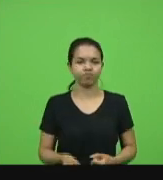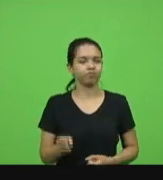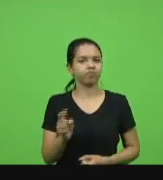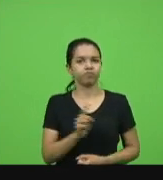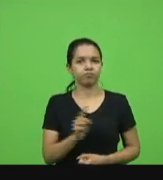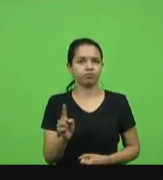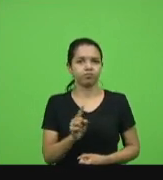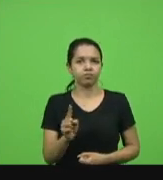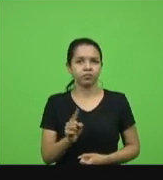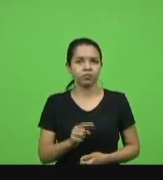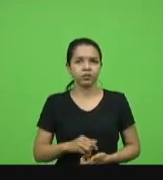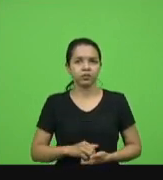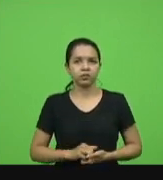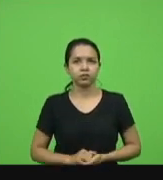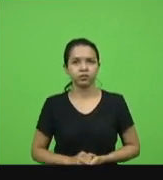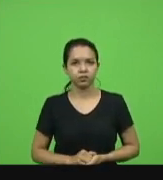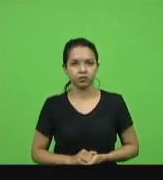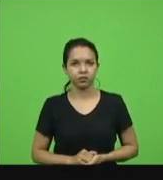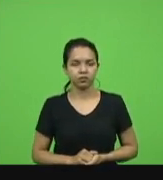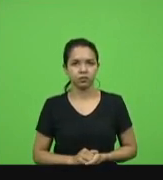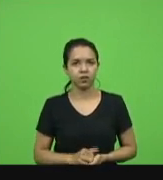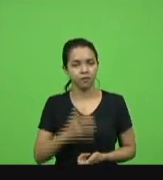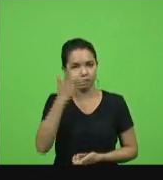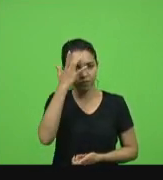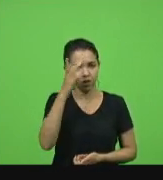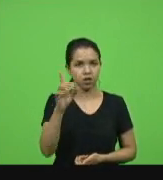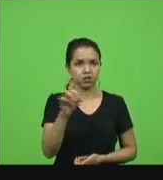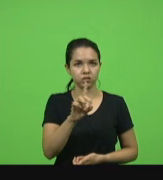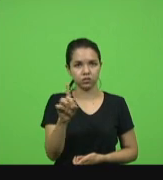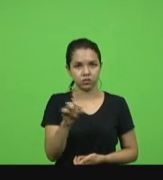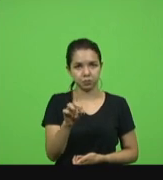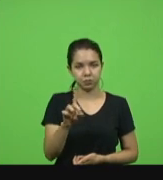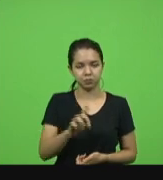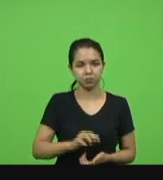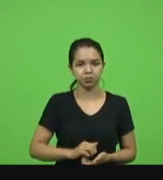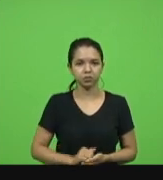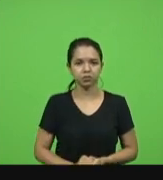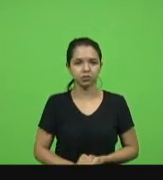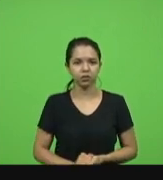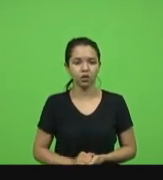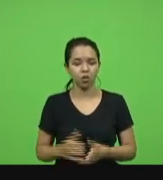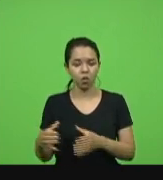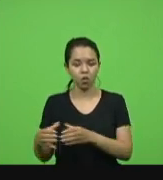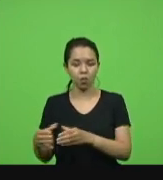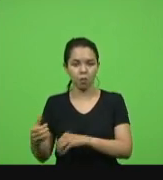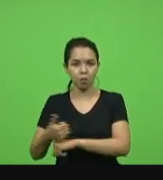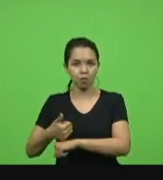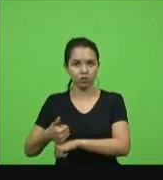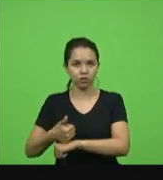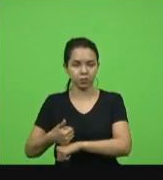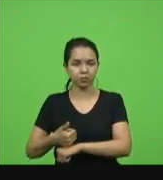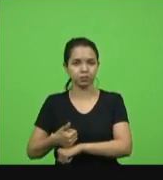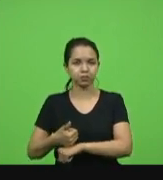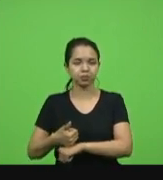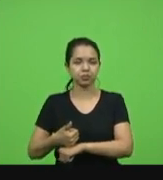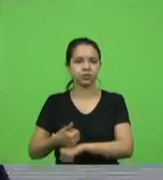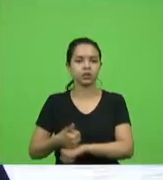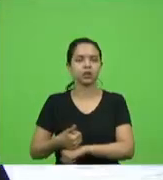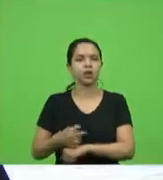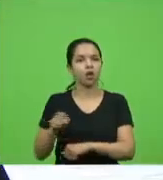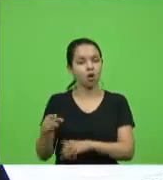deputados não é fácil uma uma categoria profissional obrigado uma categoria